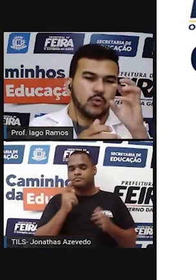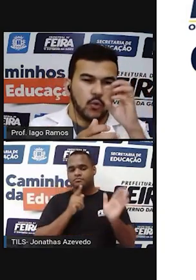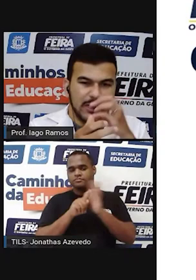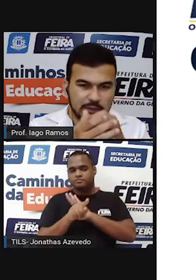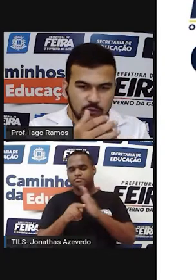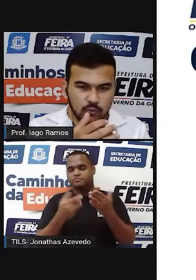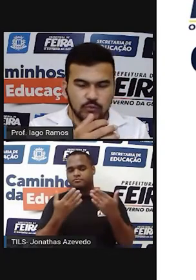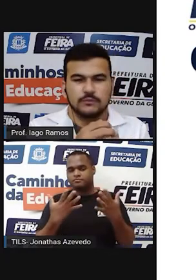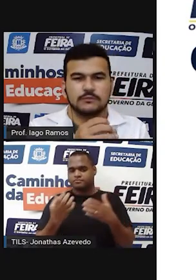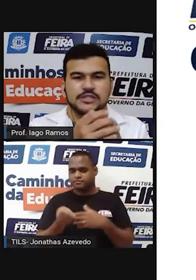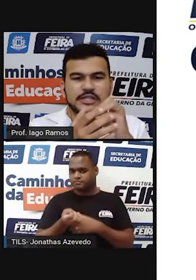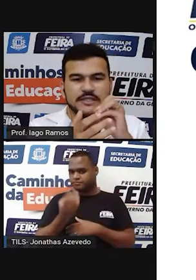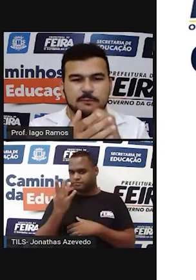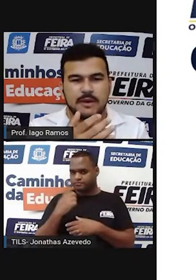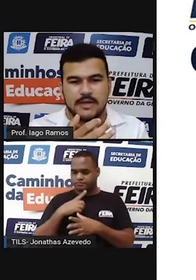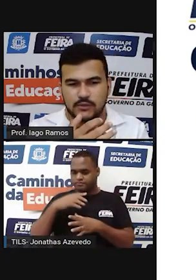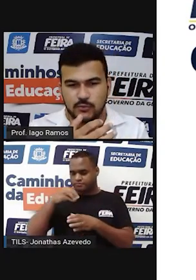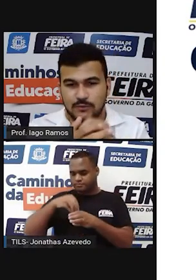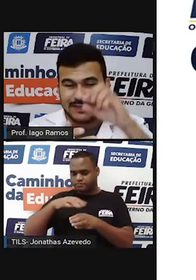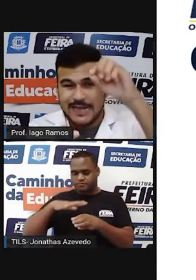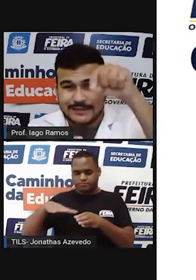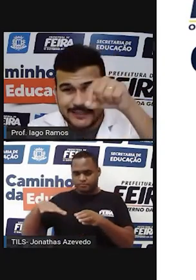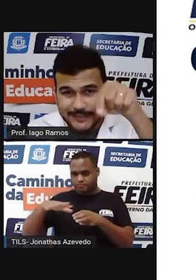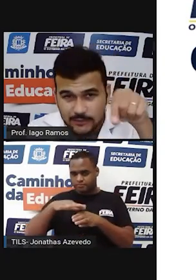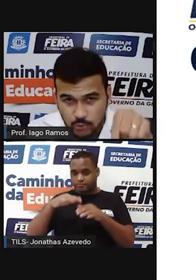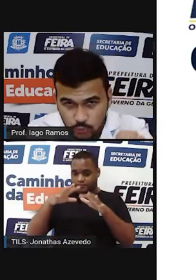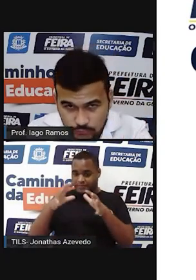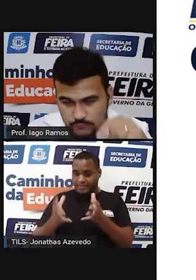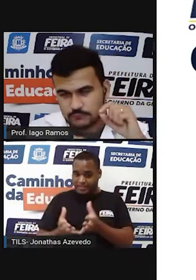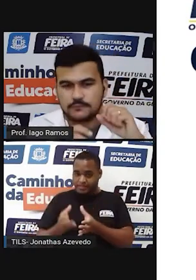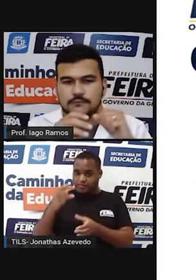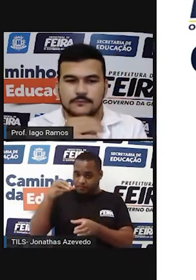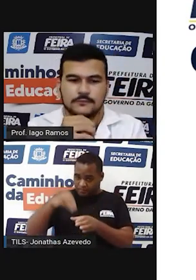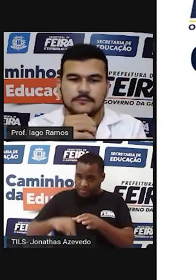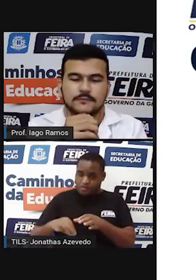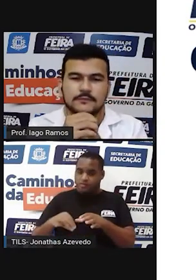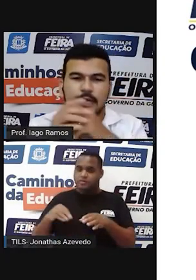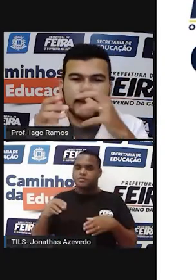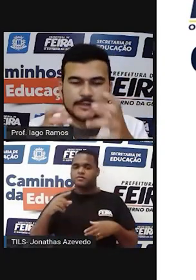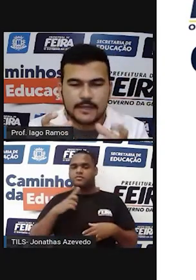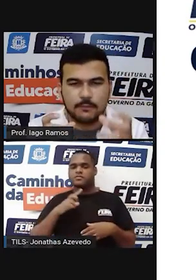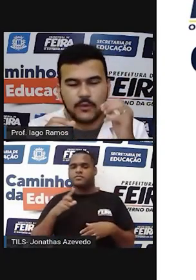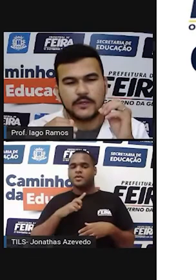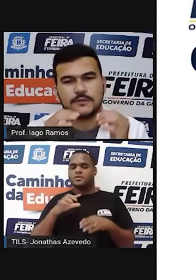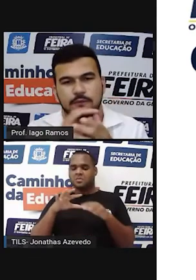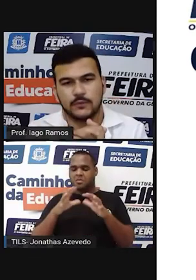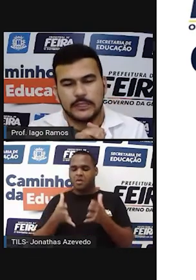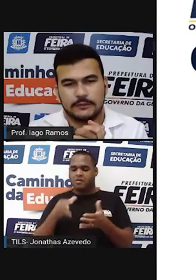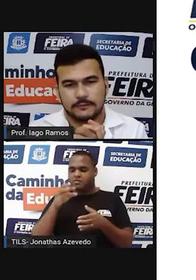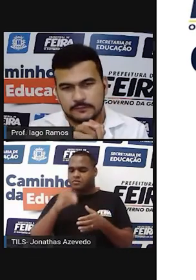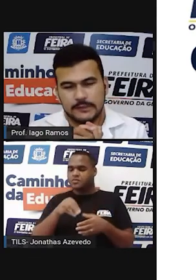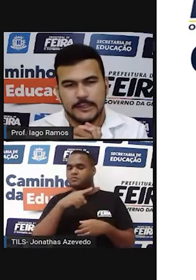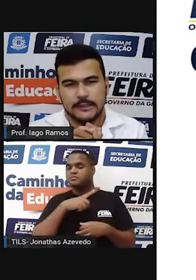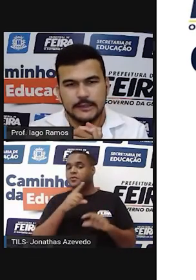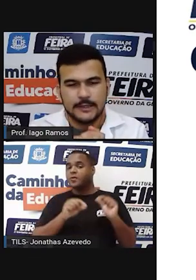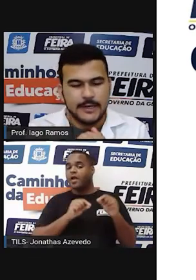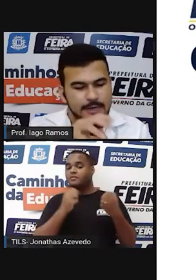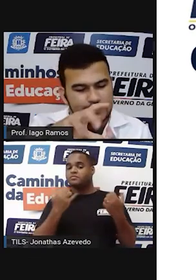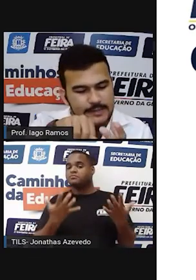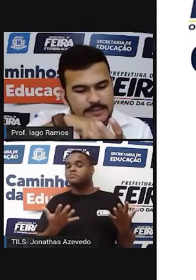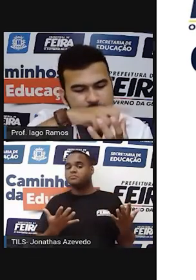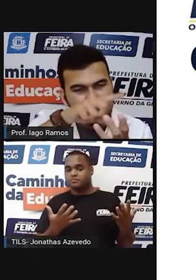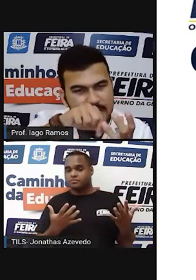Quanto de espaço lá dentro tem essa bola de vôlei, né?